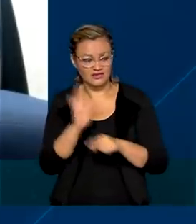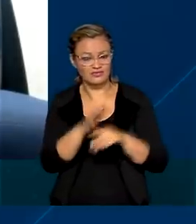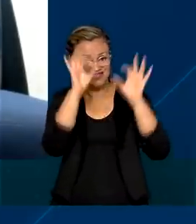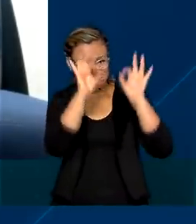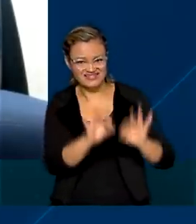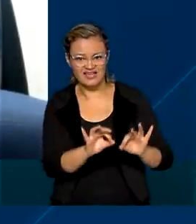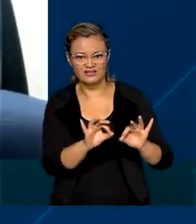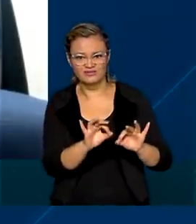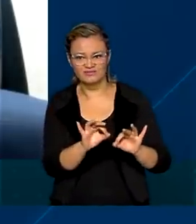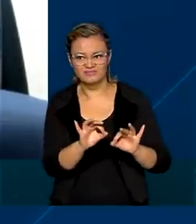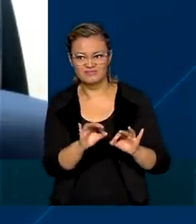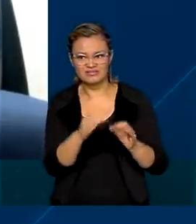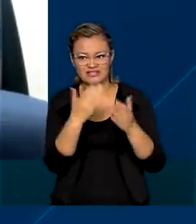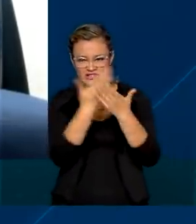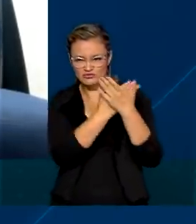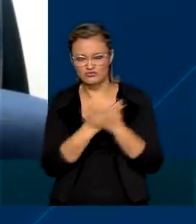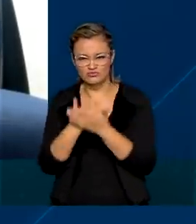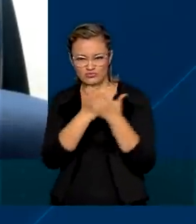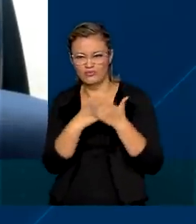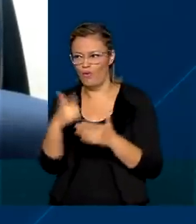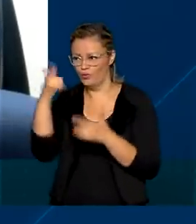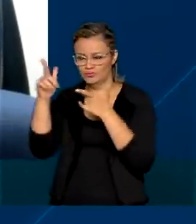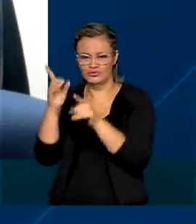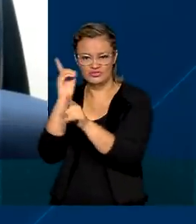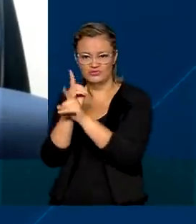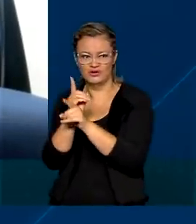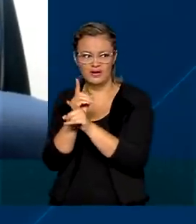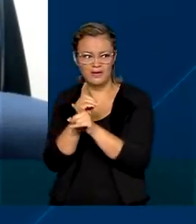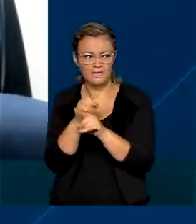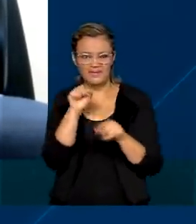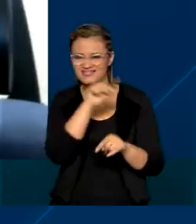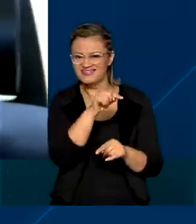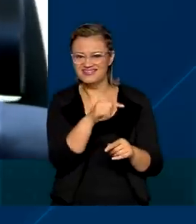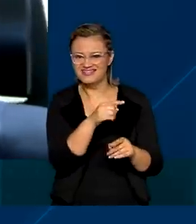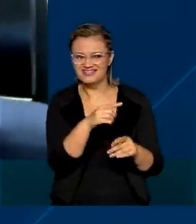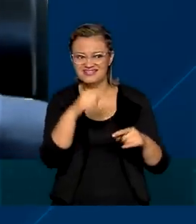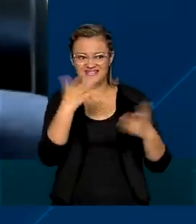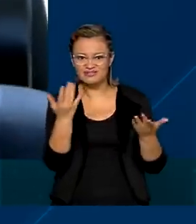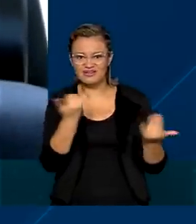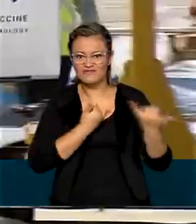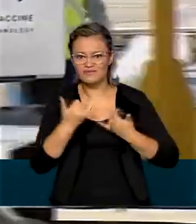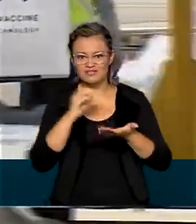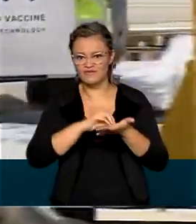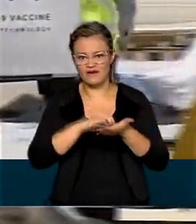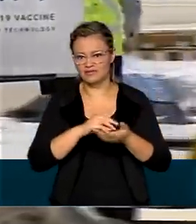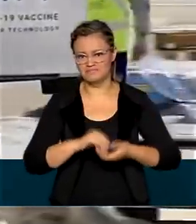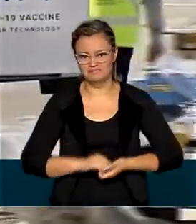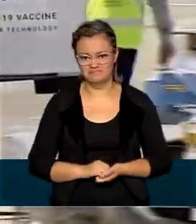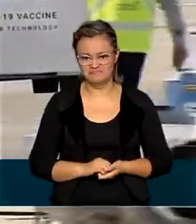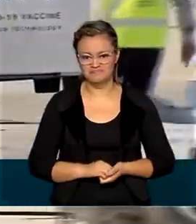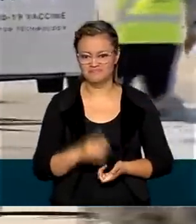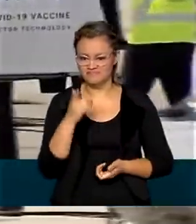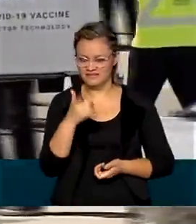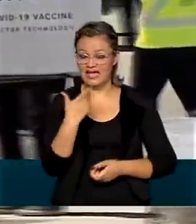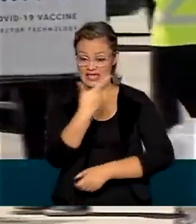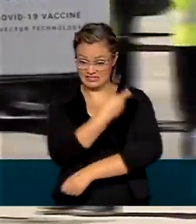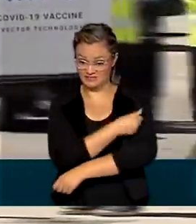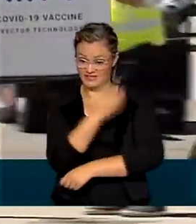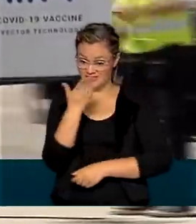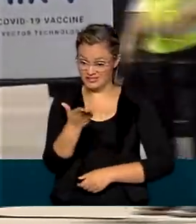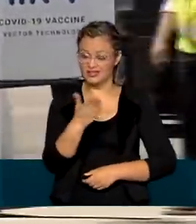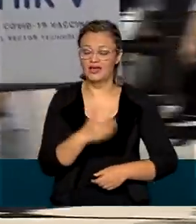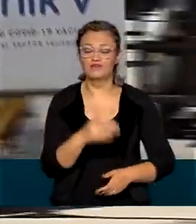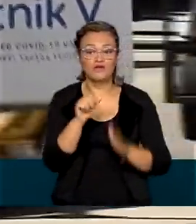segurança observados em estudos clínicos com a vacina seriam obtidos com o produto a ser enviado para o Brasil. A Sputnik V foi a primeira